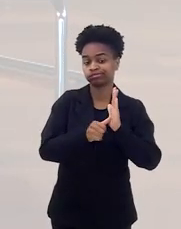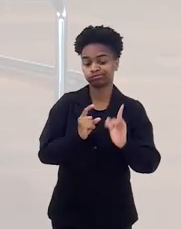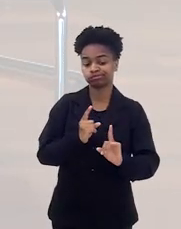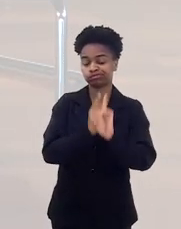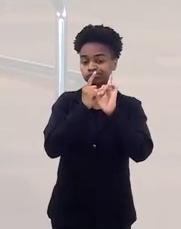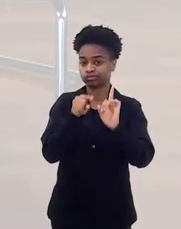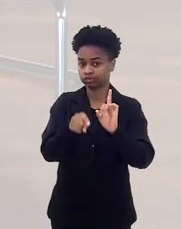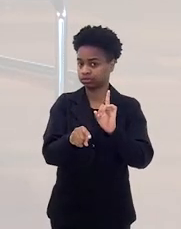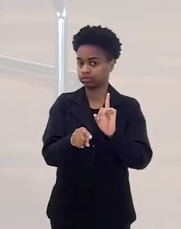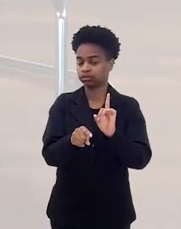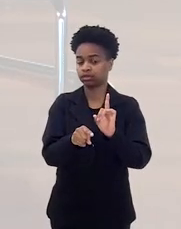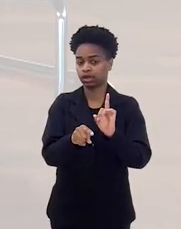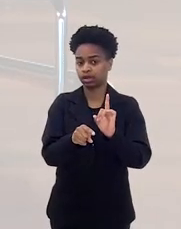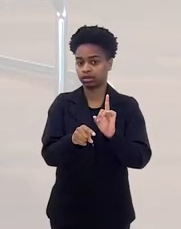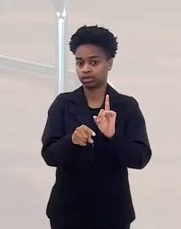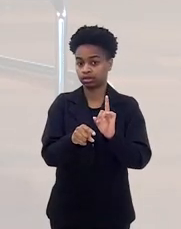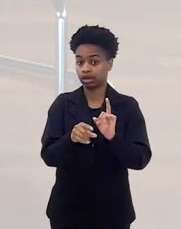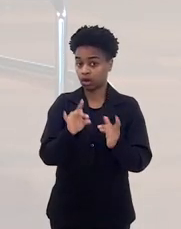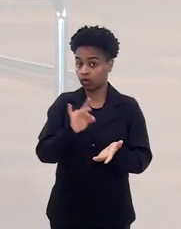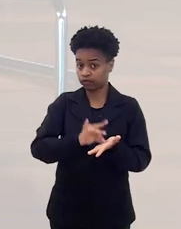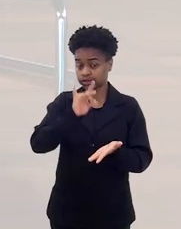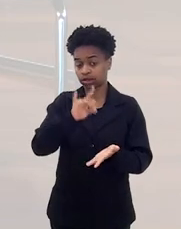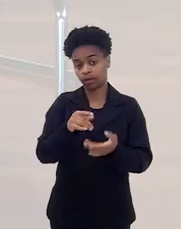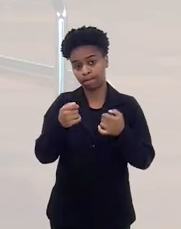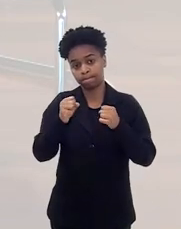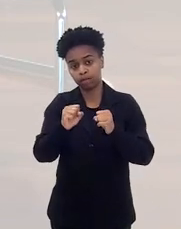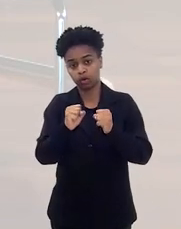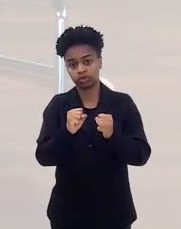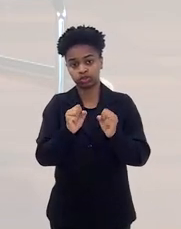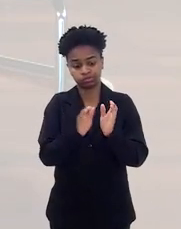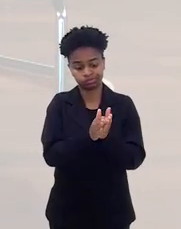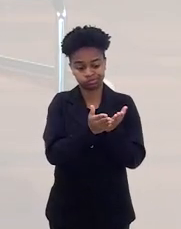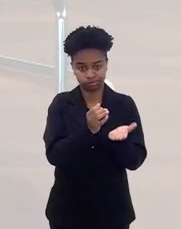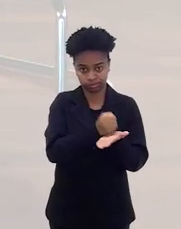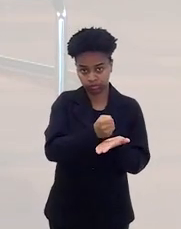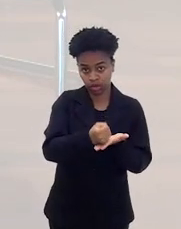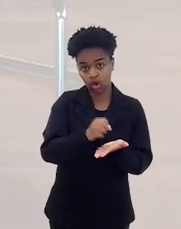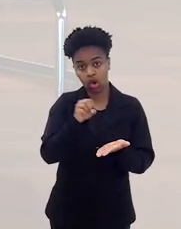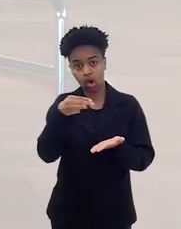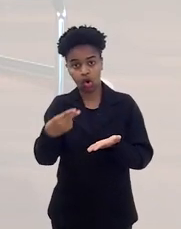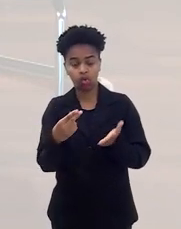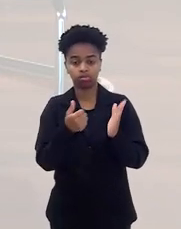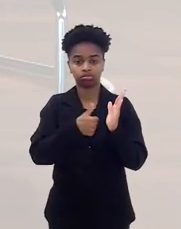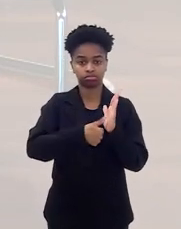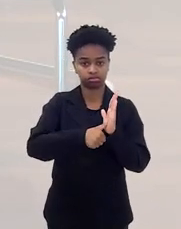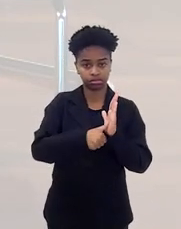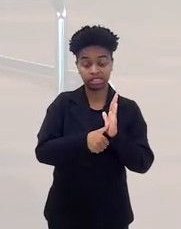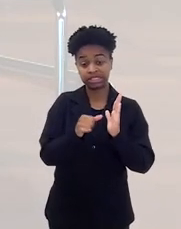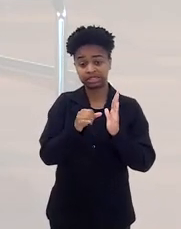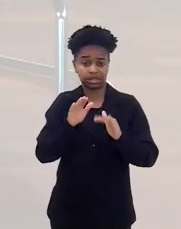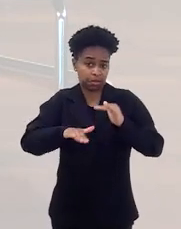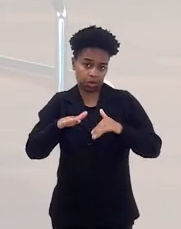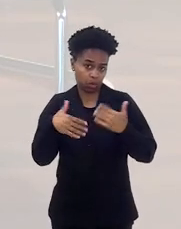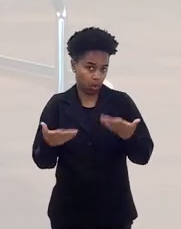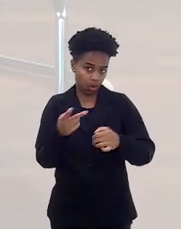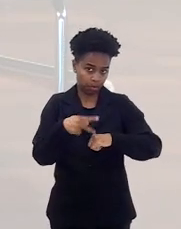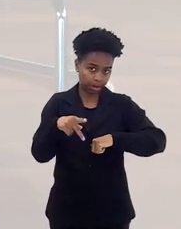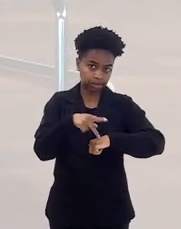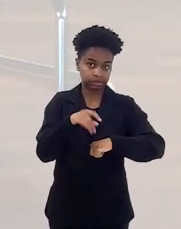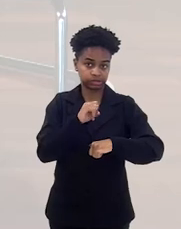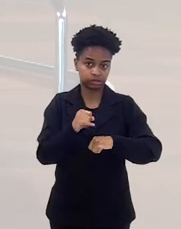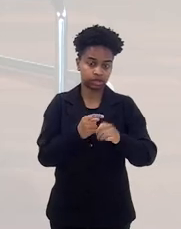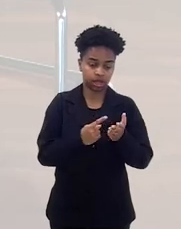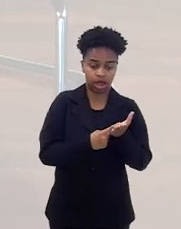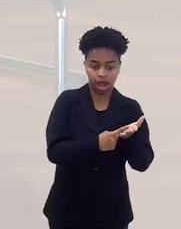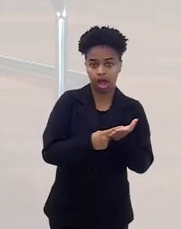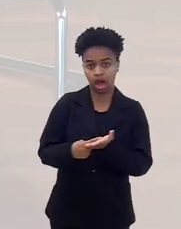válido. Esse documento de identidade válido pode ser um passaporte, uma identidade, dependendo do país,